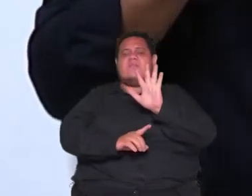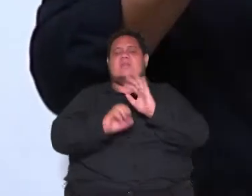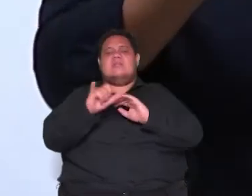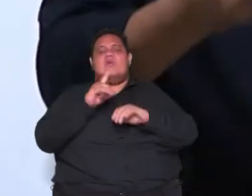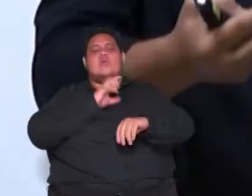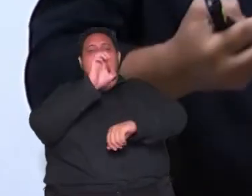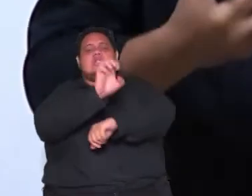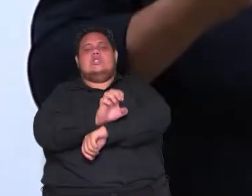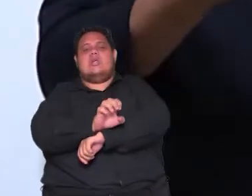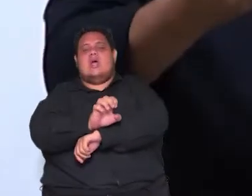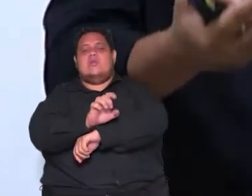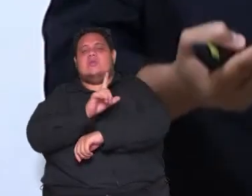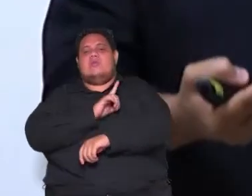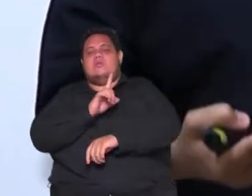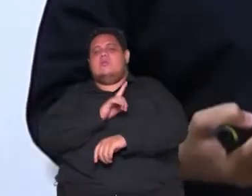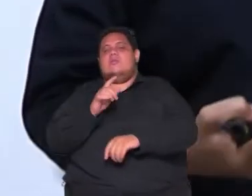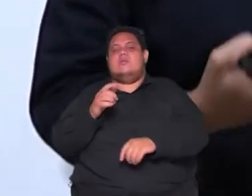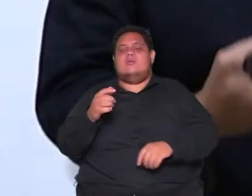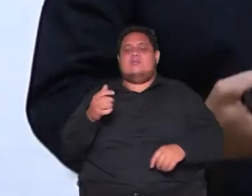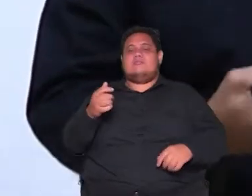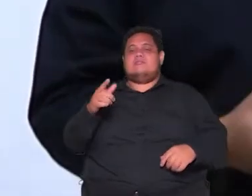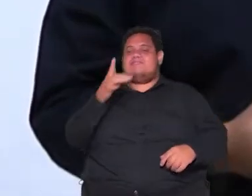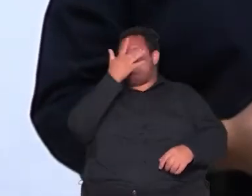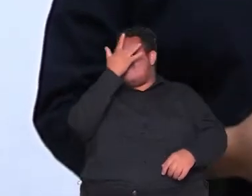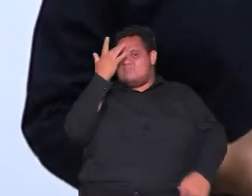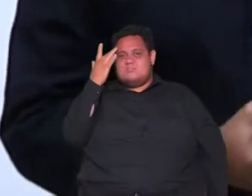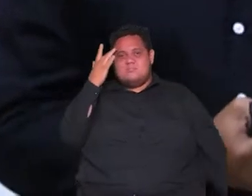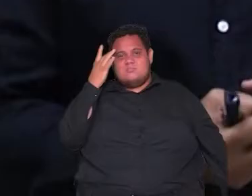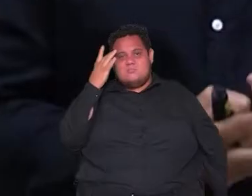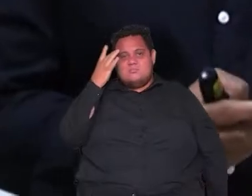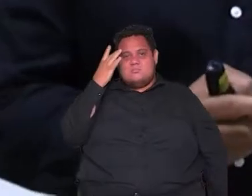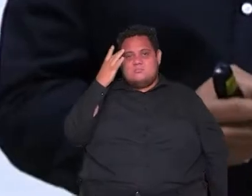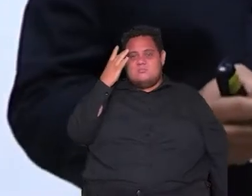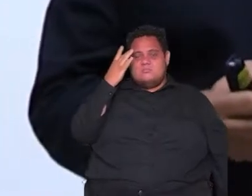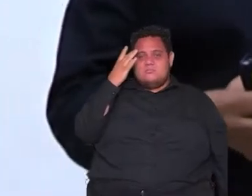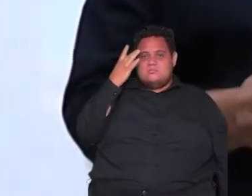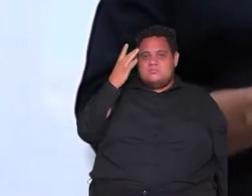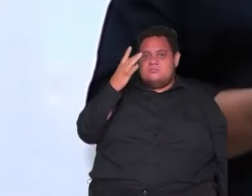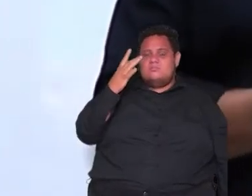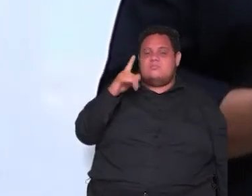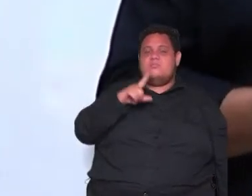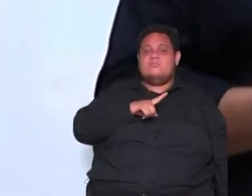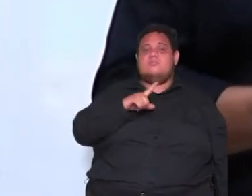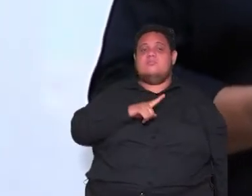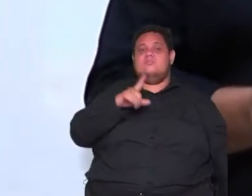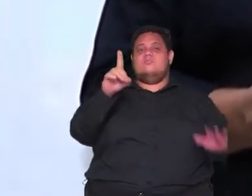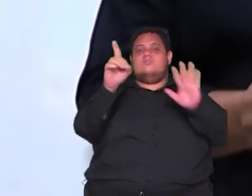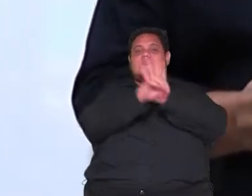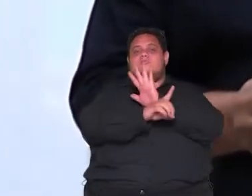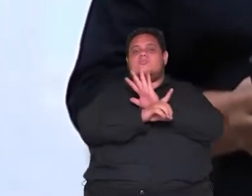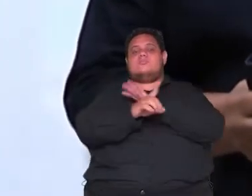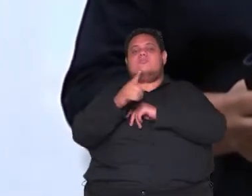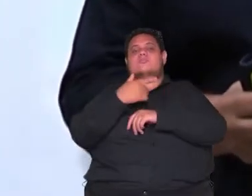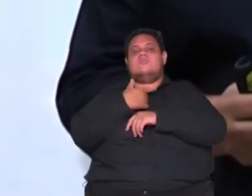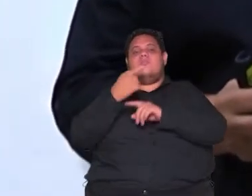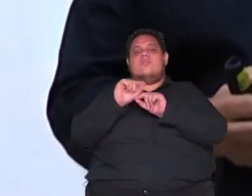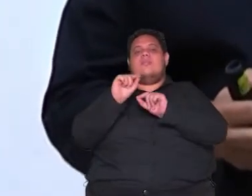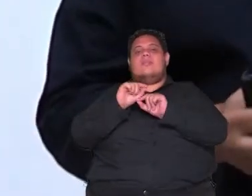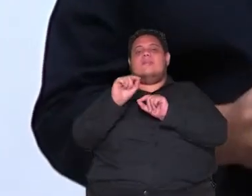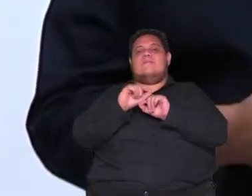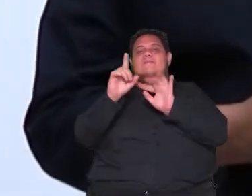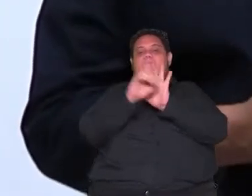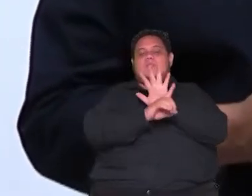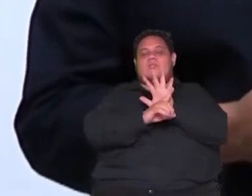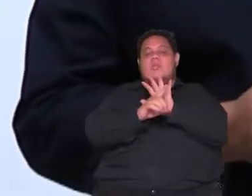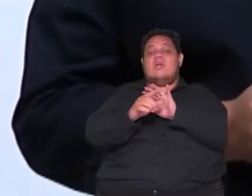o Estado seja despótico abuse né das pessoas o povo tem o direito de se rebelar contra esse